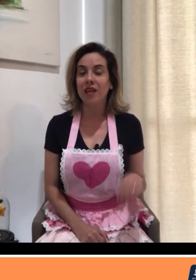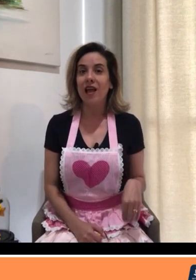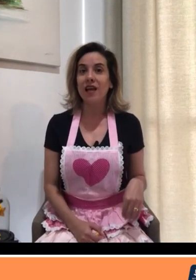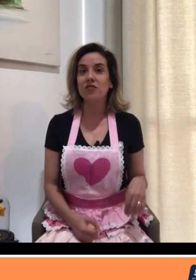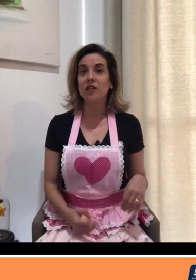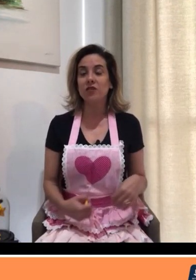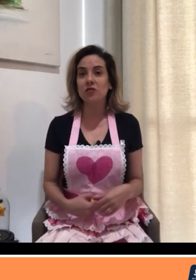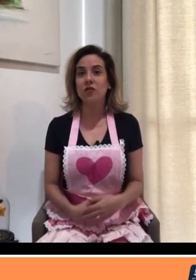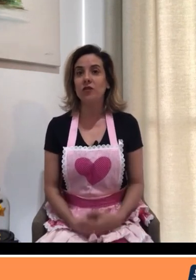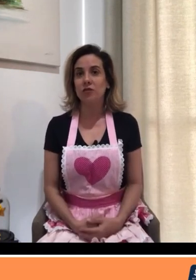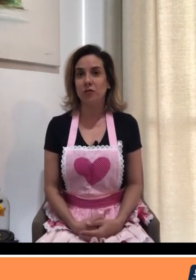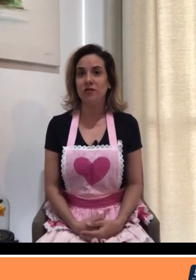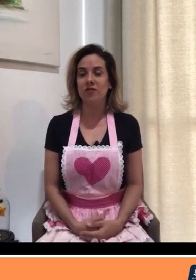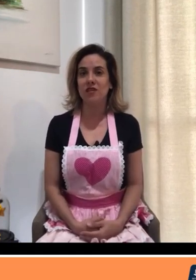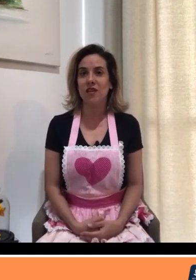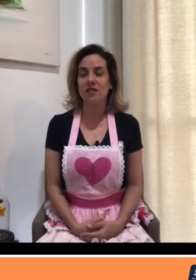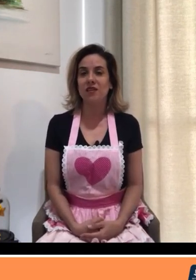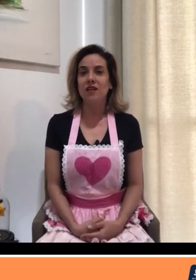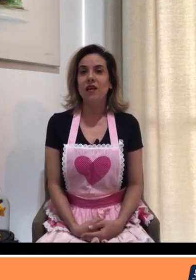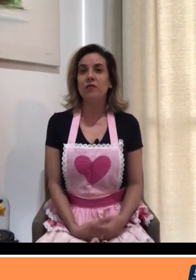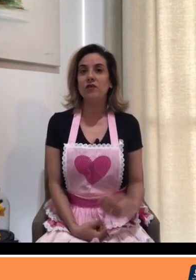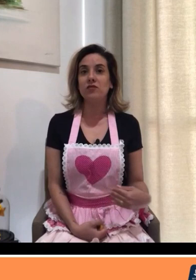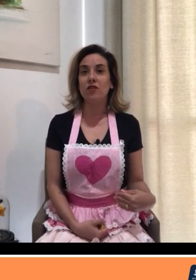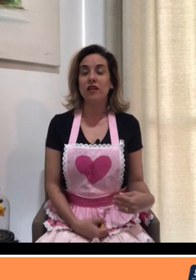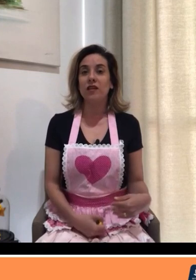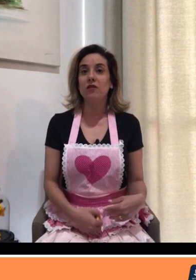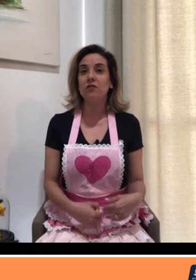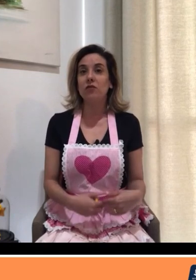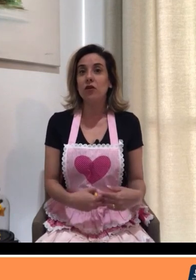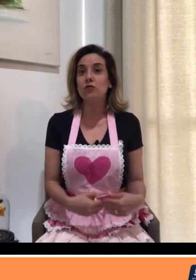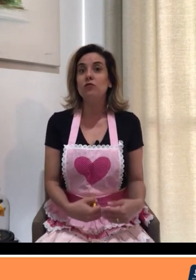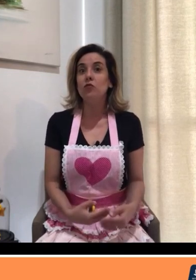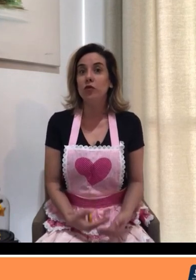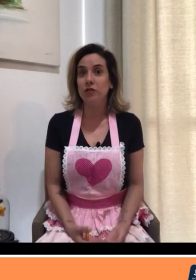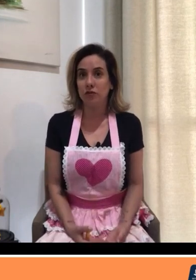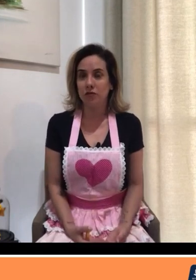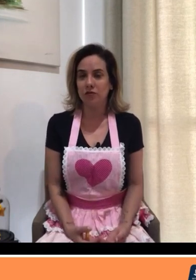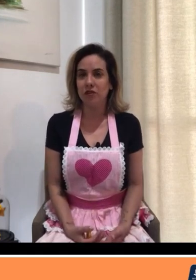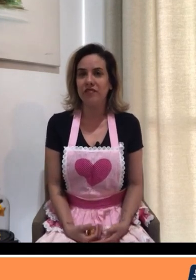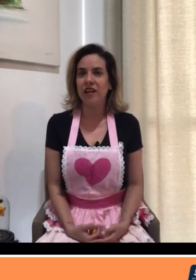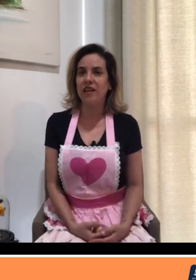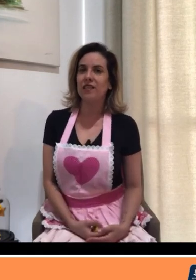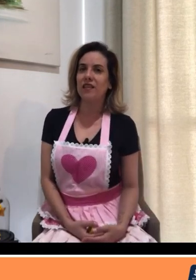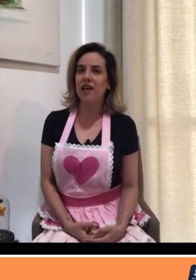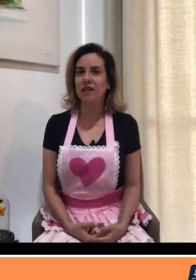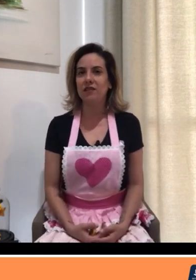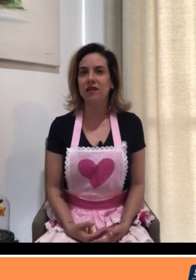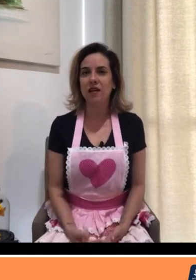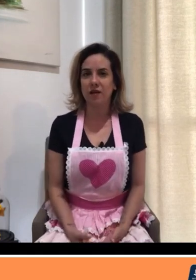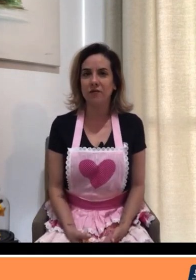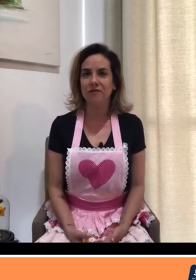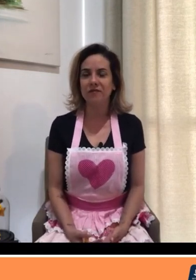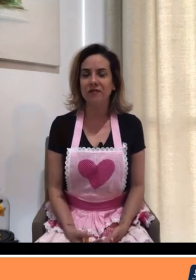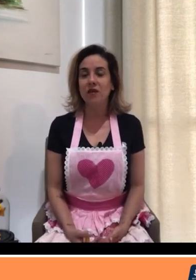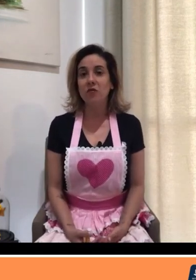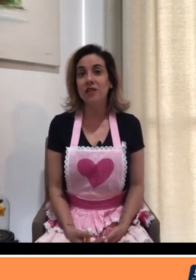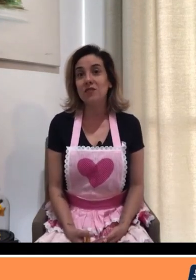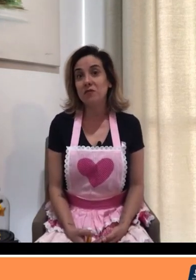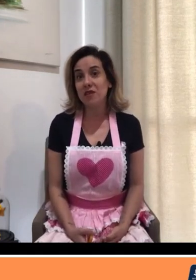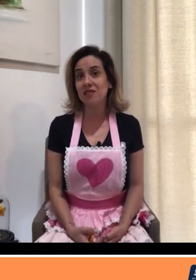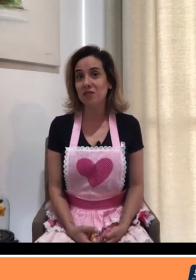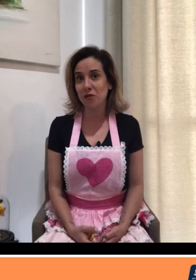Bom, a história que eu escolhi hoje para vocês é uma história que eu gosto muito. Já falei até aqui no canal.